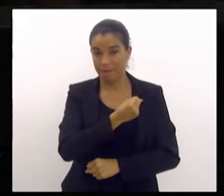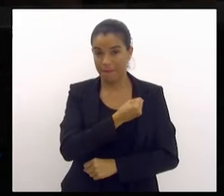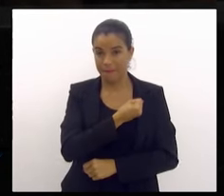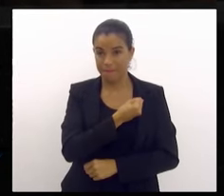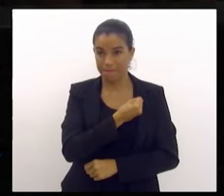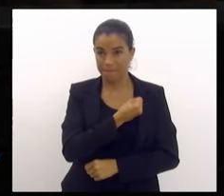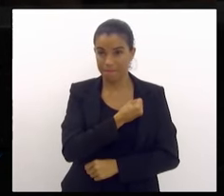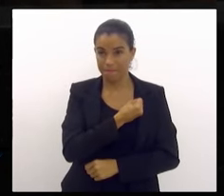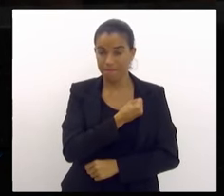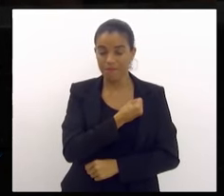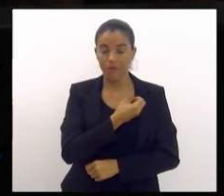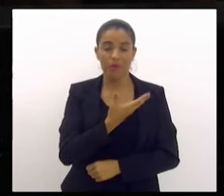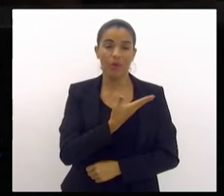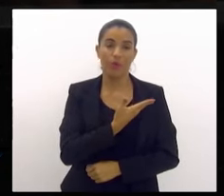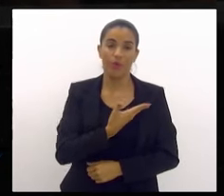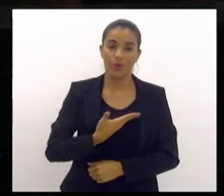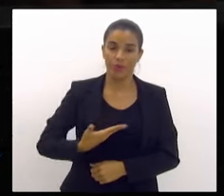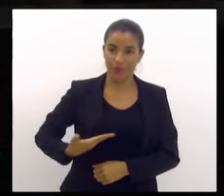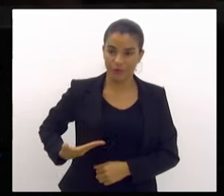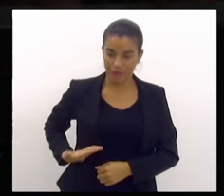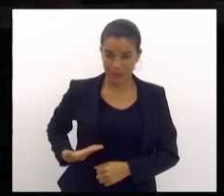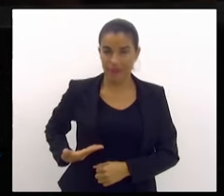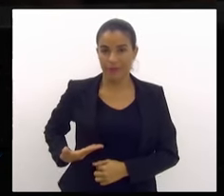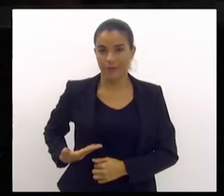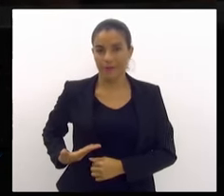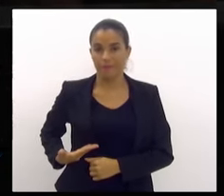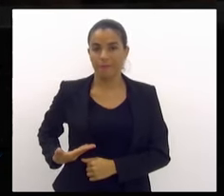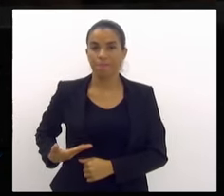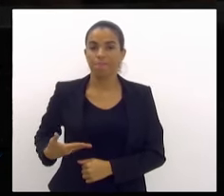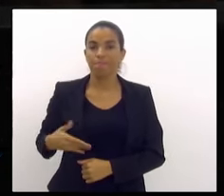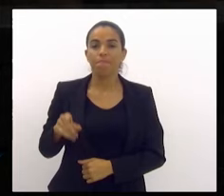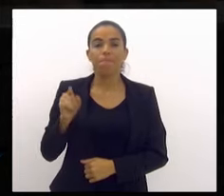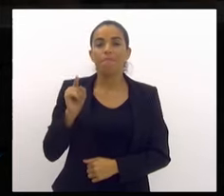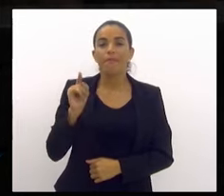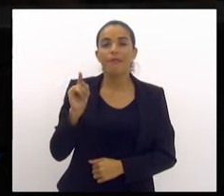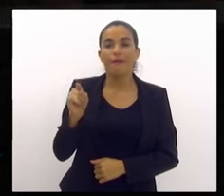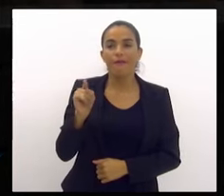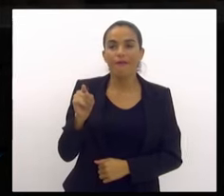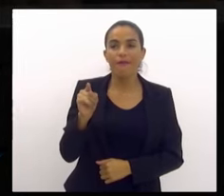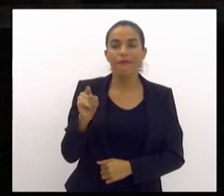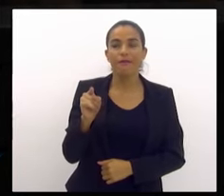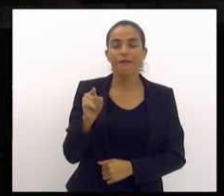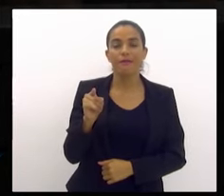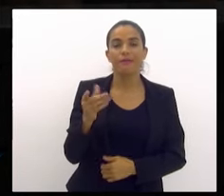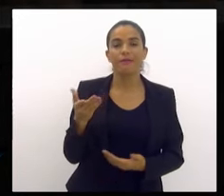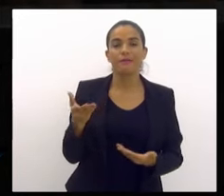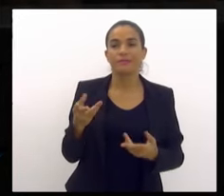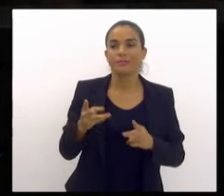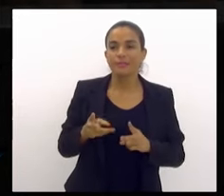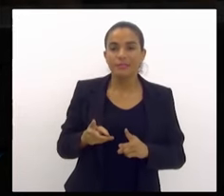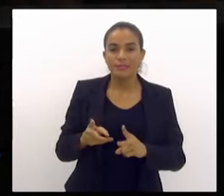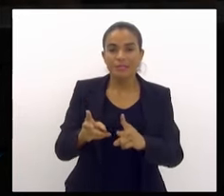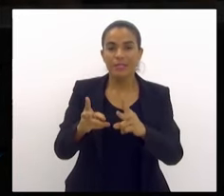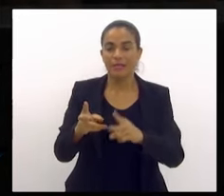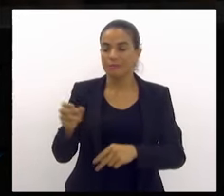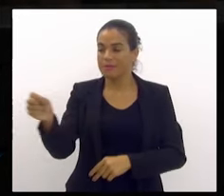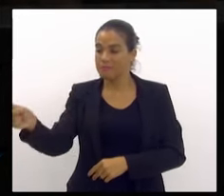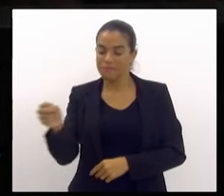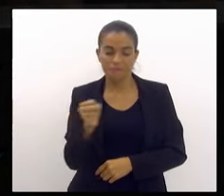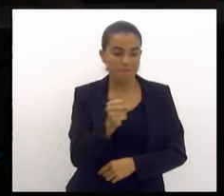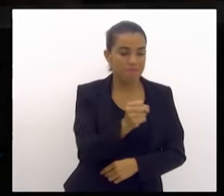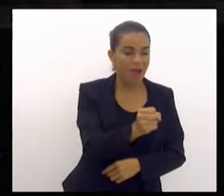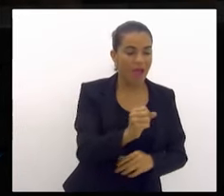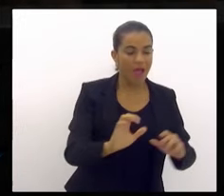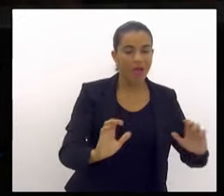O governador pegou um triunvirato e está sempre escalando um